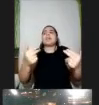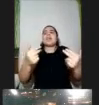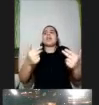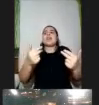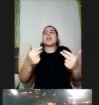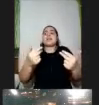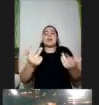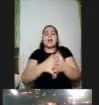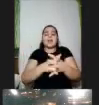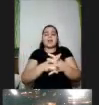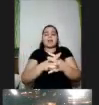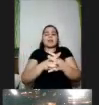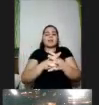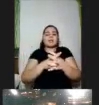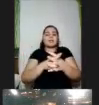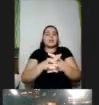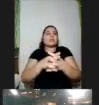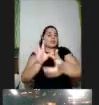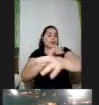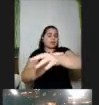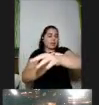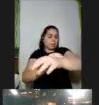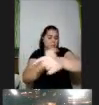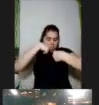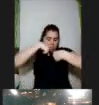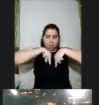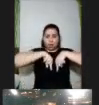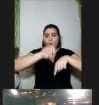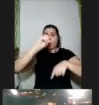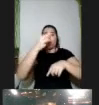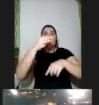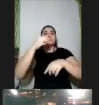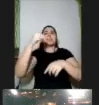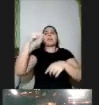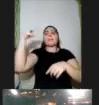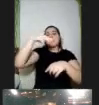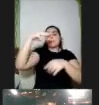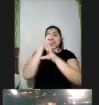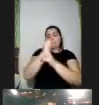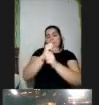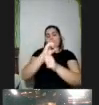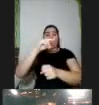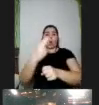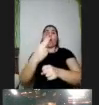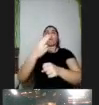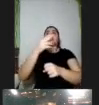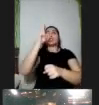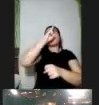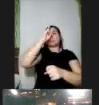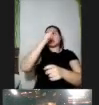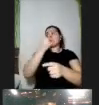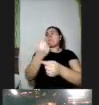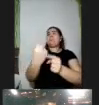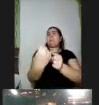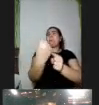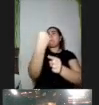da pele ou de fórmulas matemáticas ou de tempos que do tempo de não sei quantos milhões de